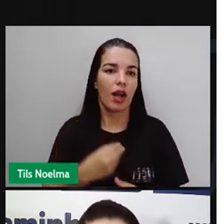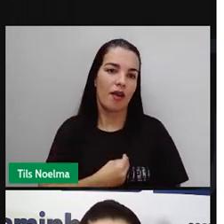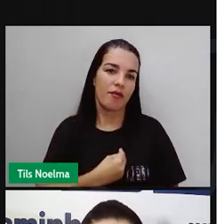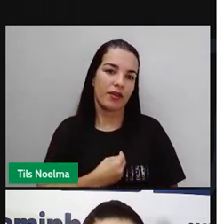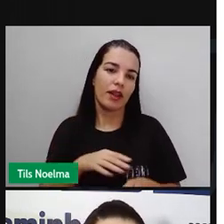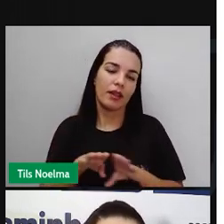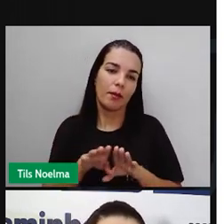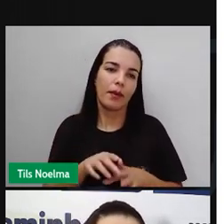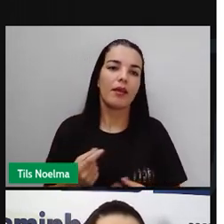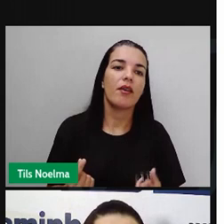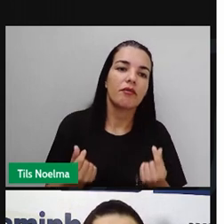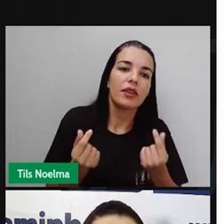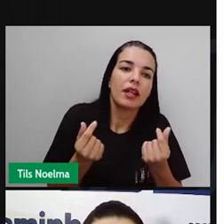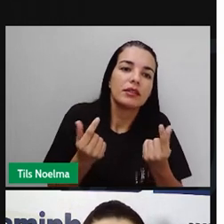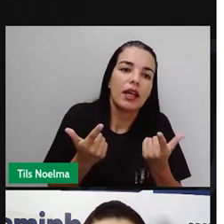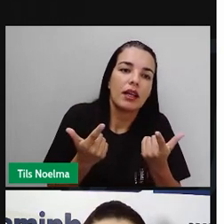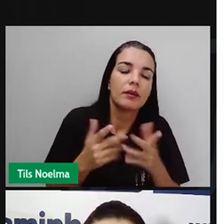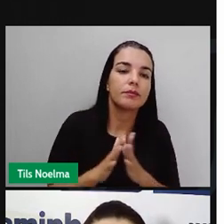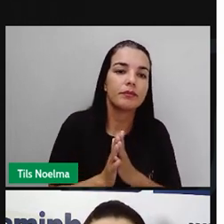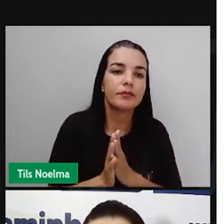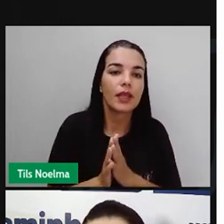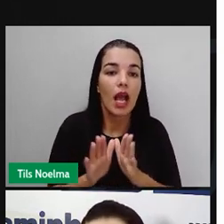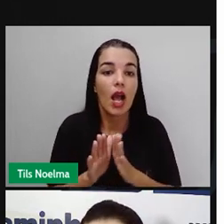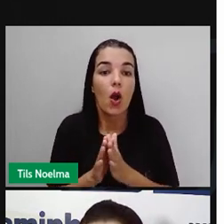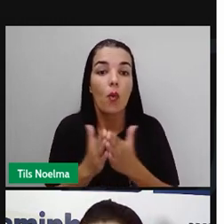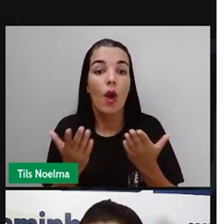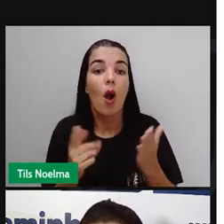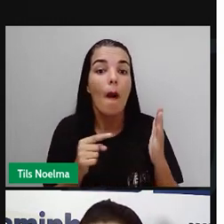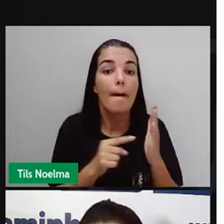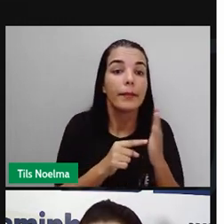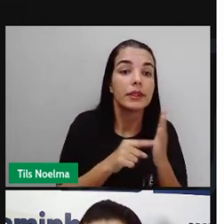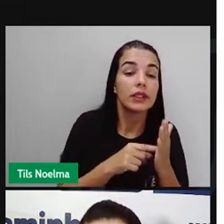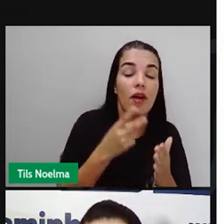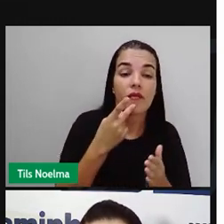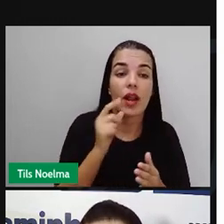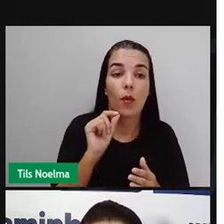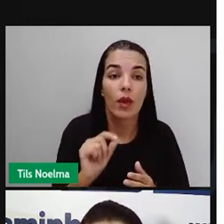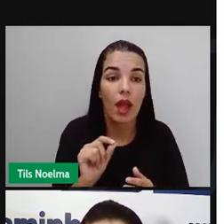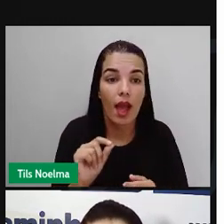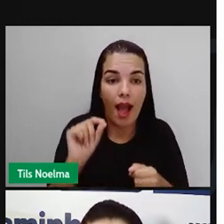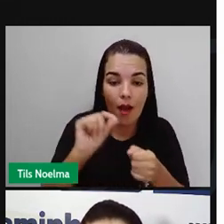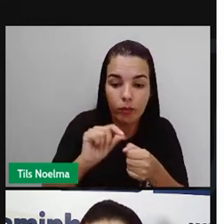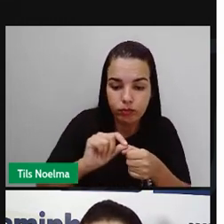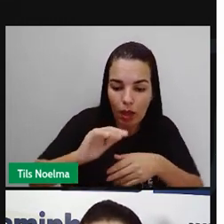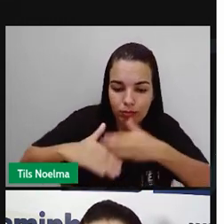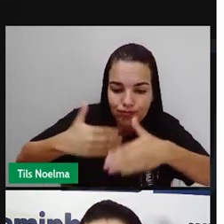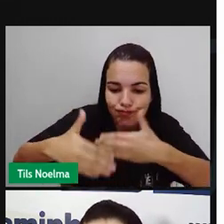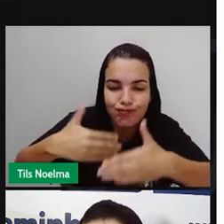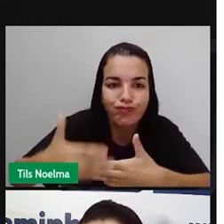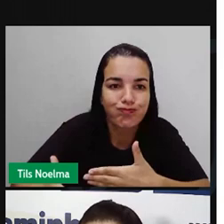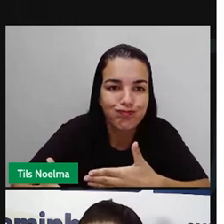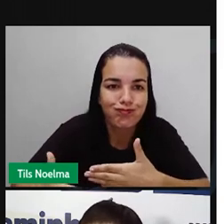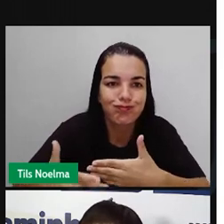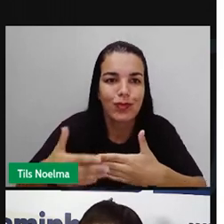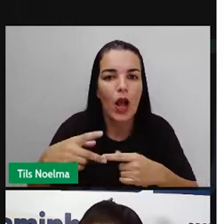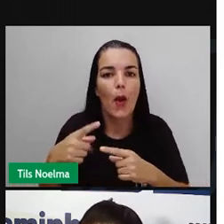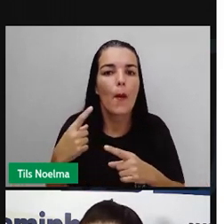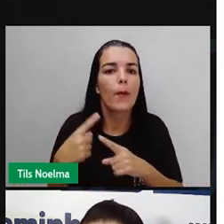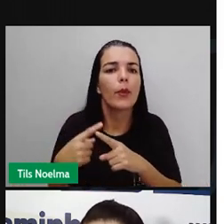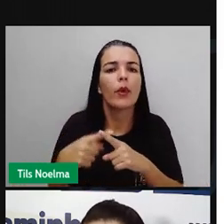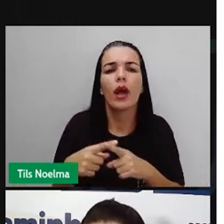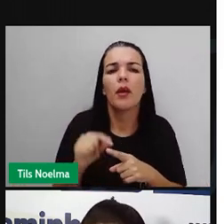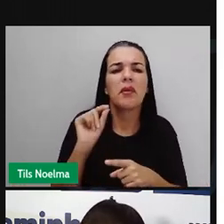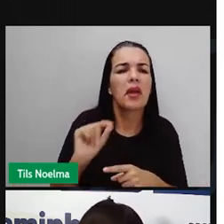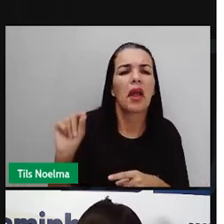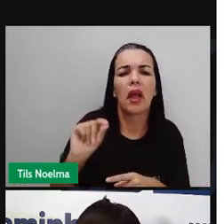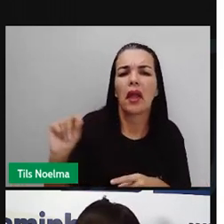financeiras. O objetivo fala de consequências. Para quem essa migração trouxe consequências